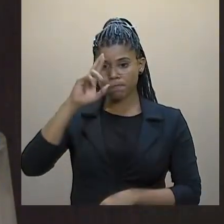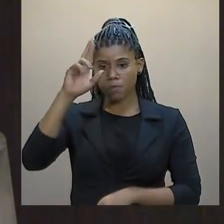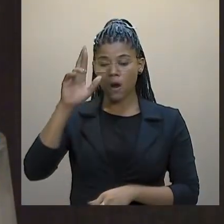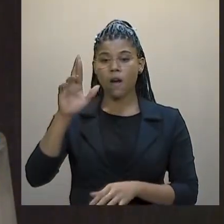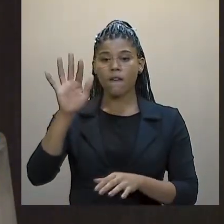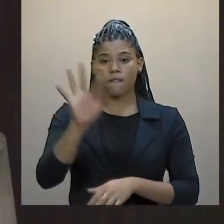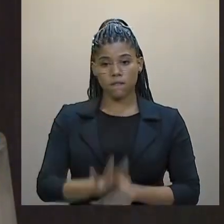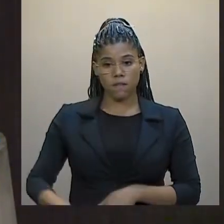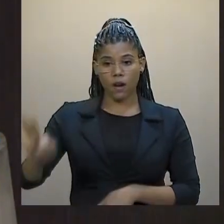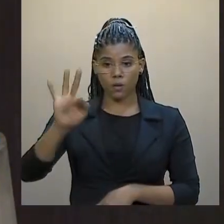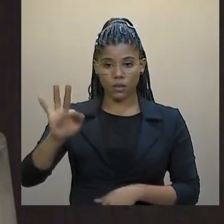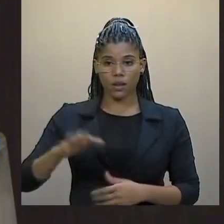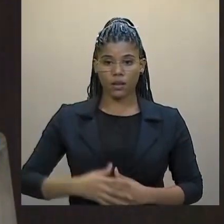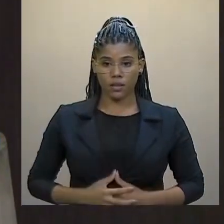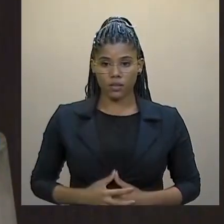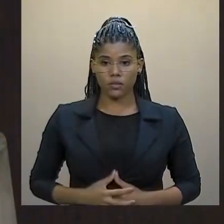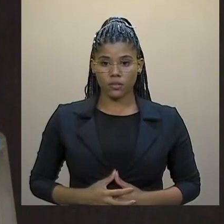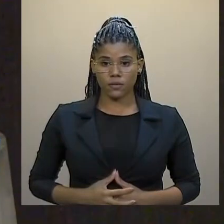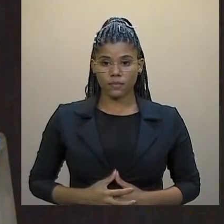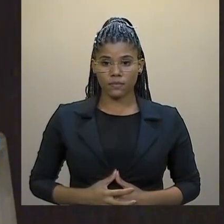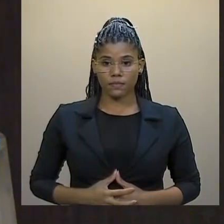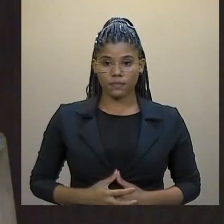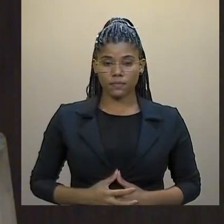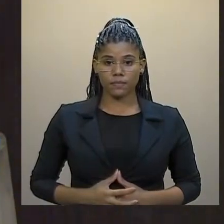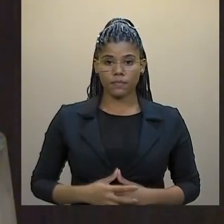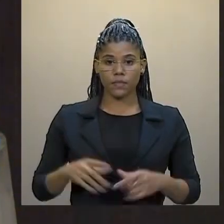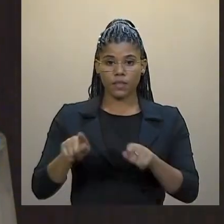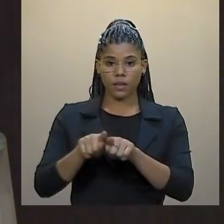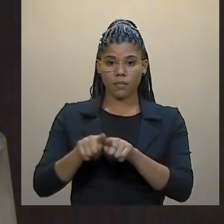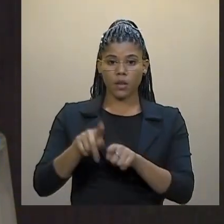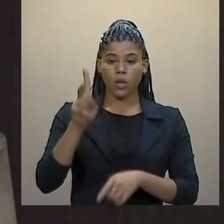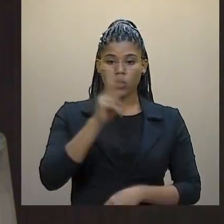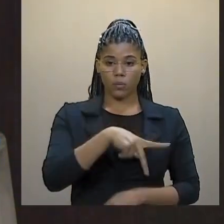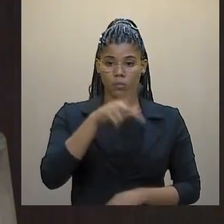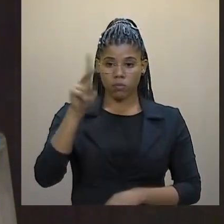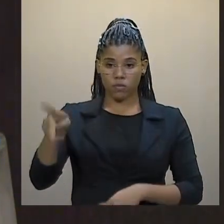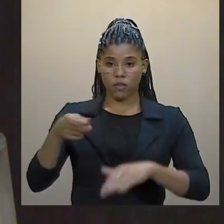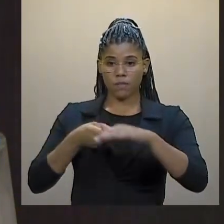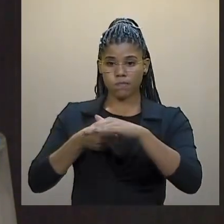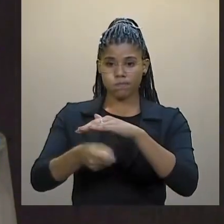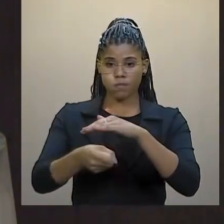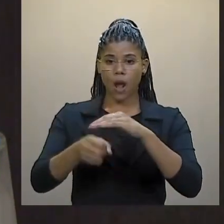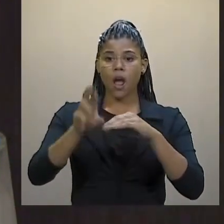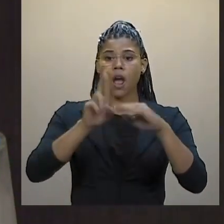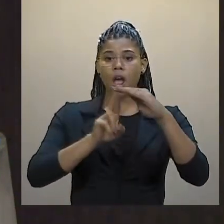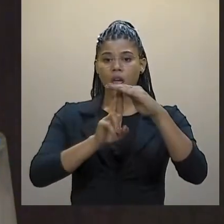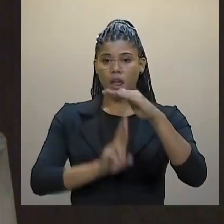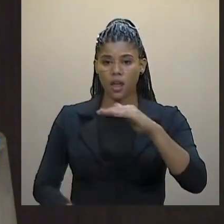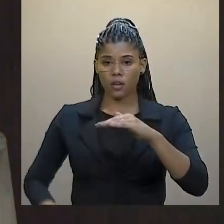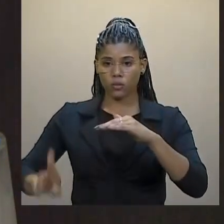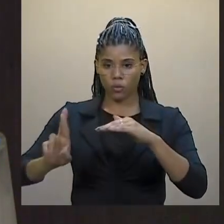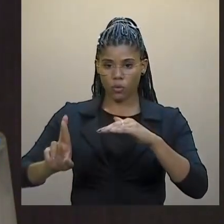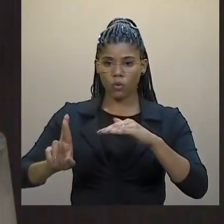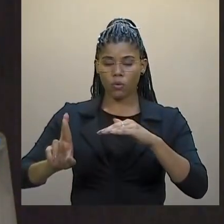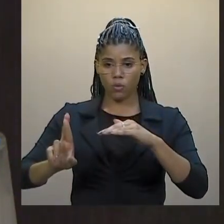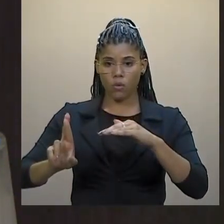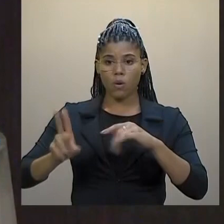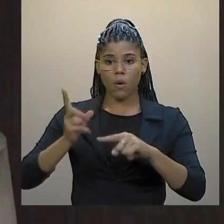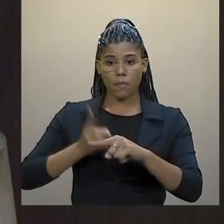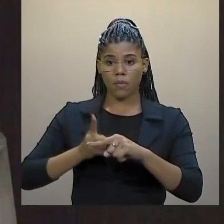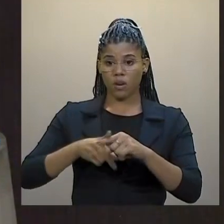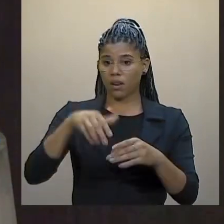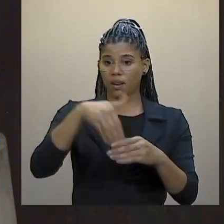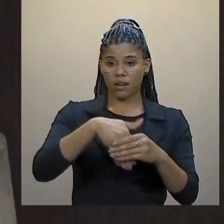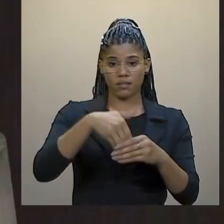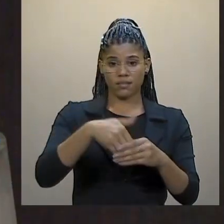ousaram discordar do professor imposto como reitor, que também era daquela faculdade imposto porque não foi eleito,